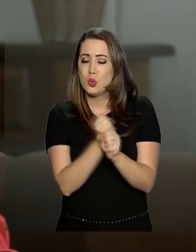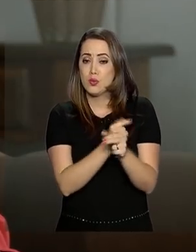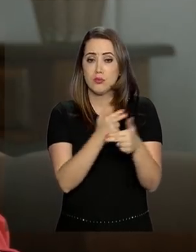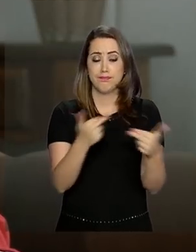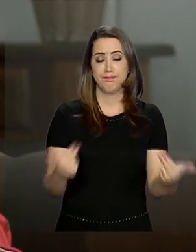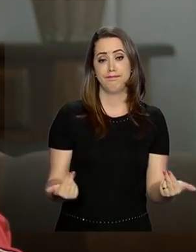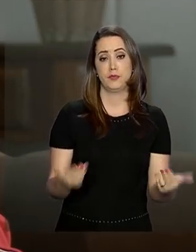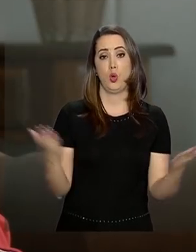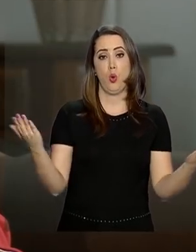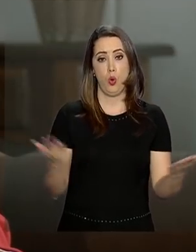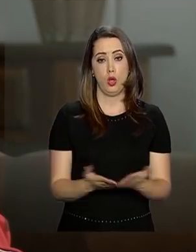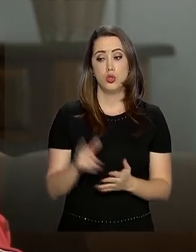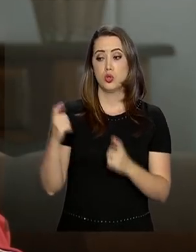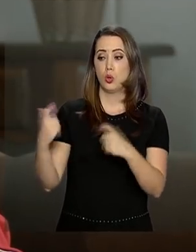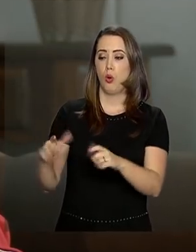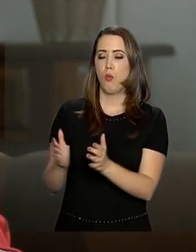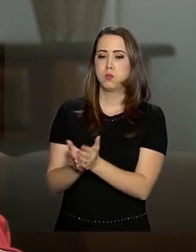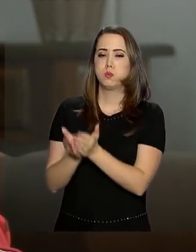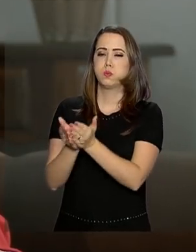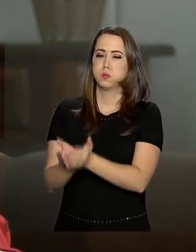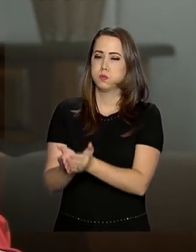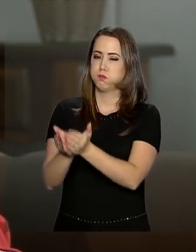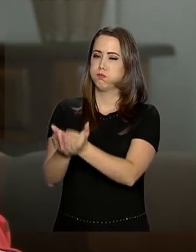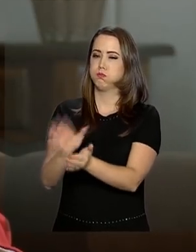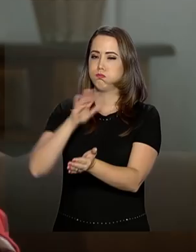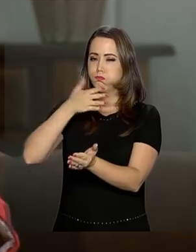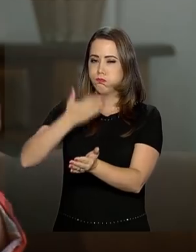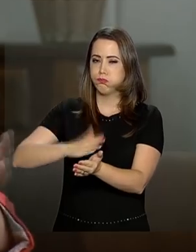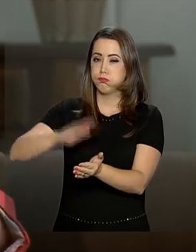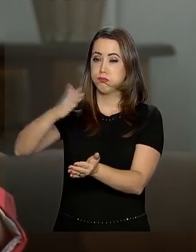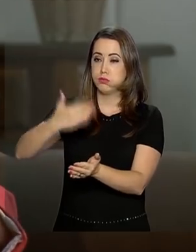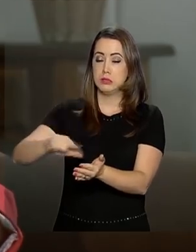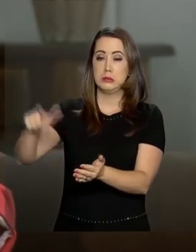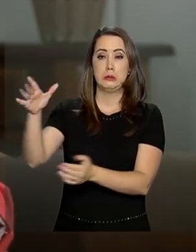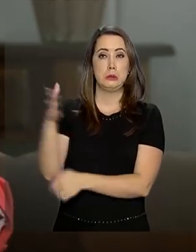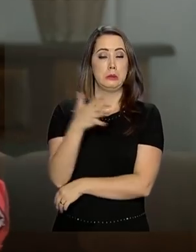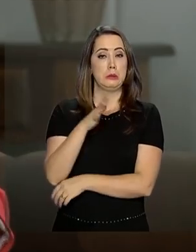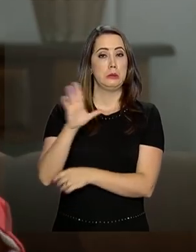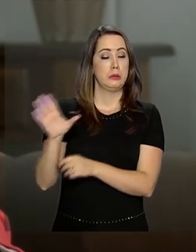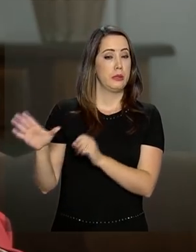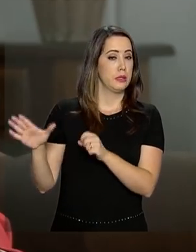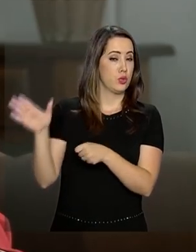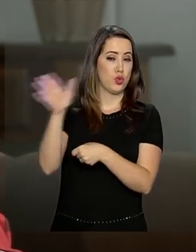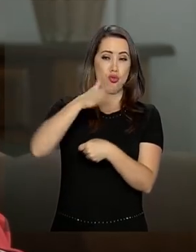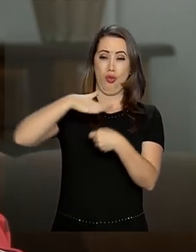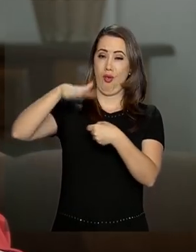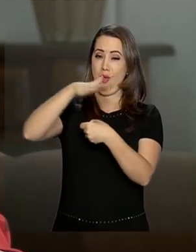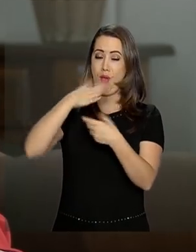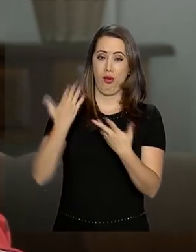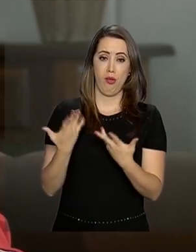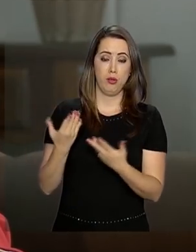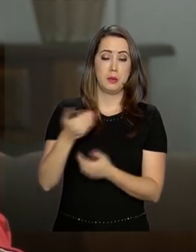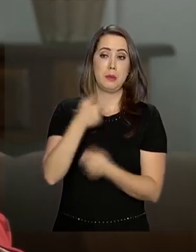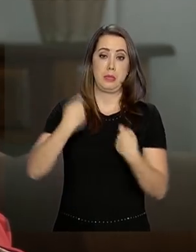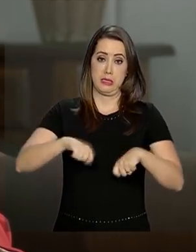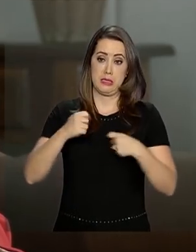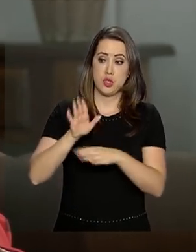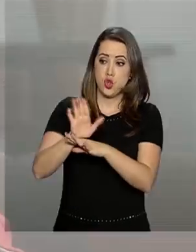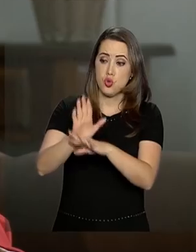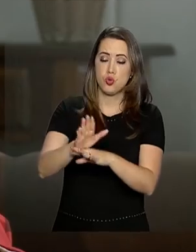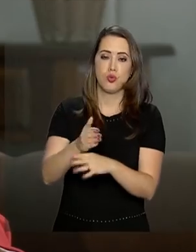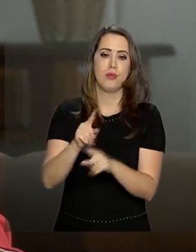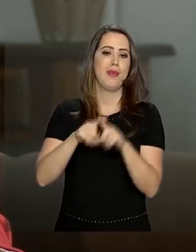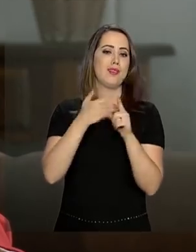hoje os portos estão abarrotados e precisa de investimentos, que o governo não tem esses